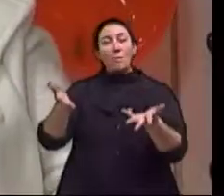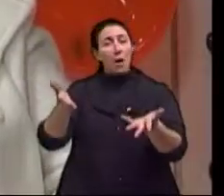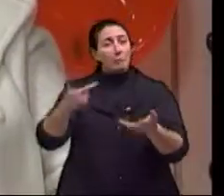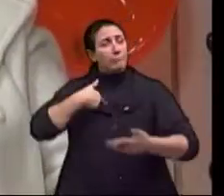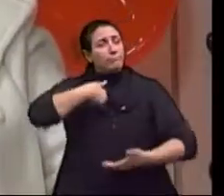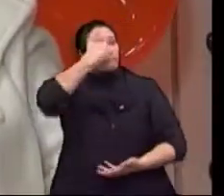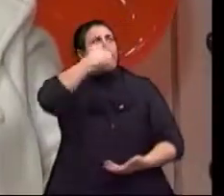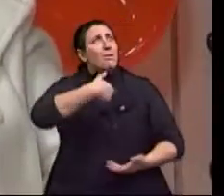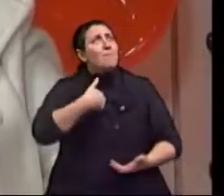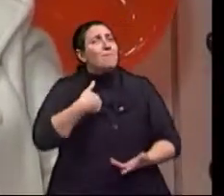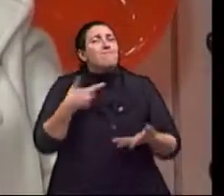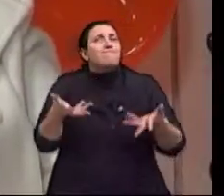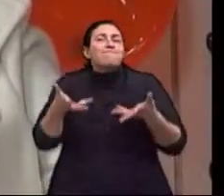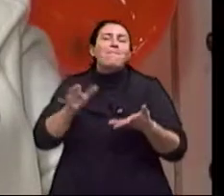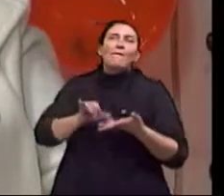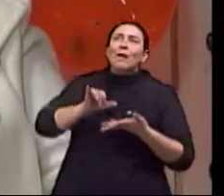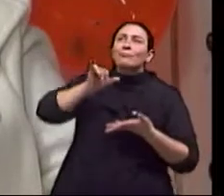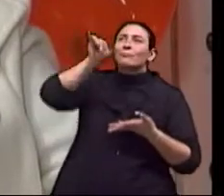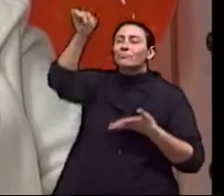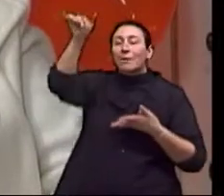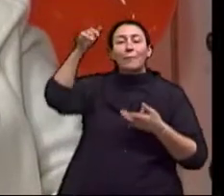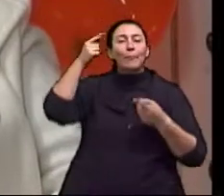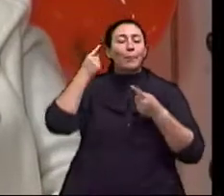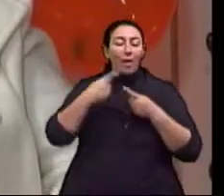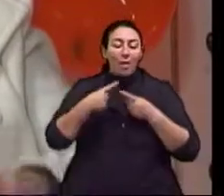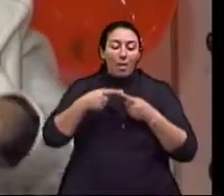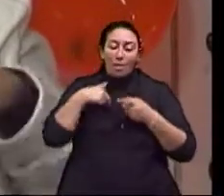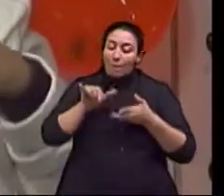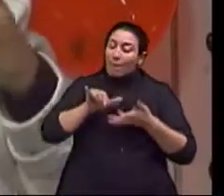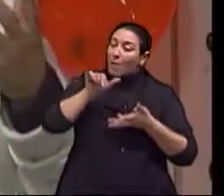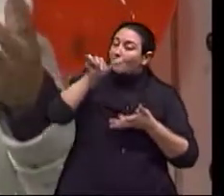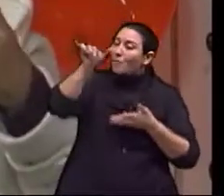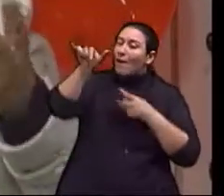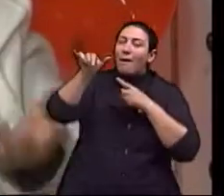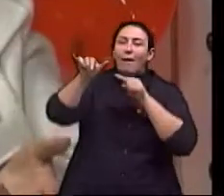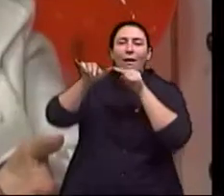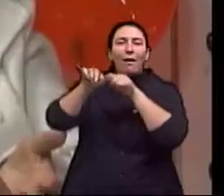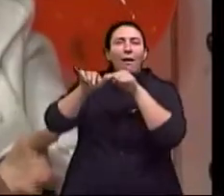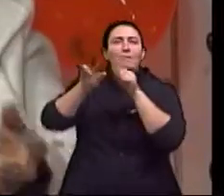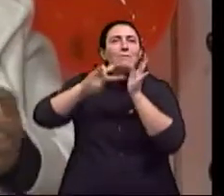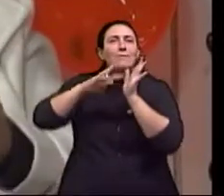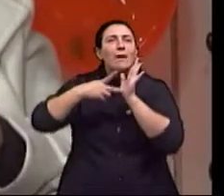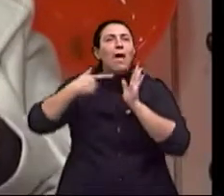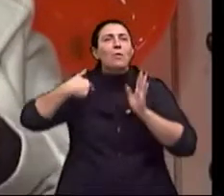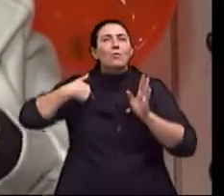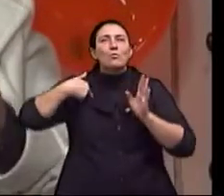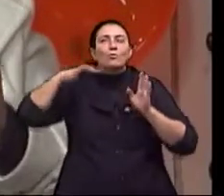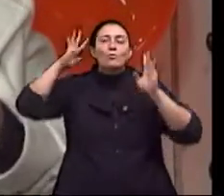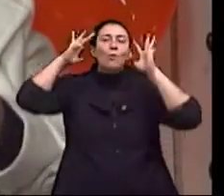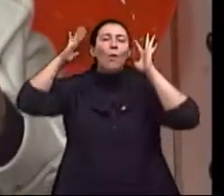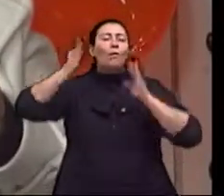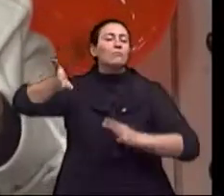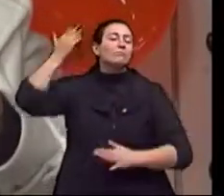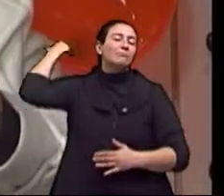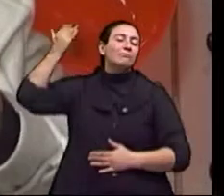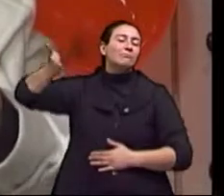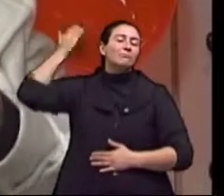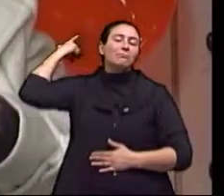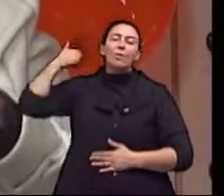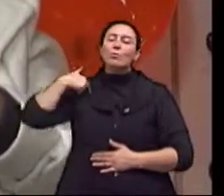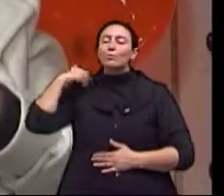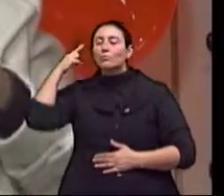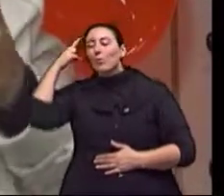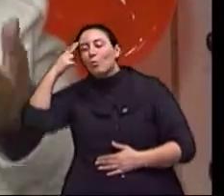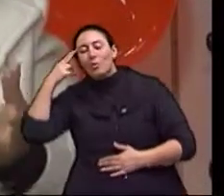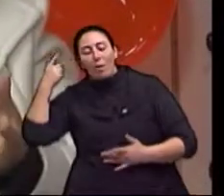viajar é manter, levar adiante sonhos de fantasia, se manter